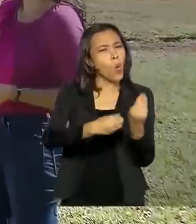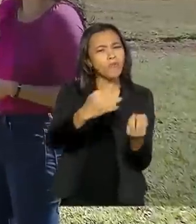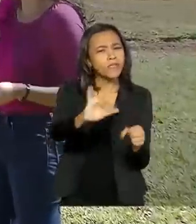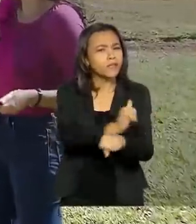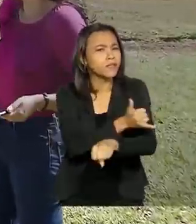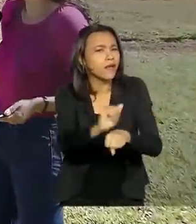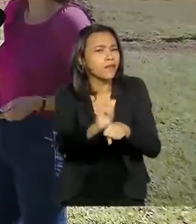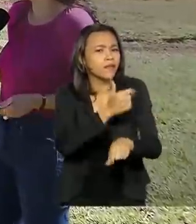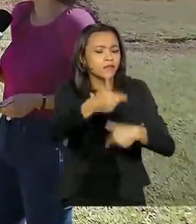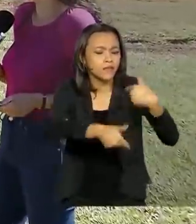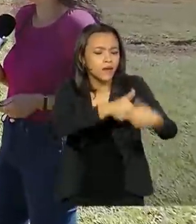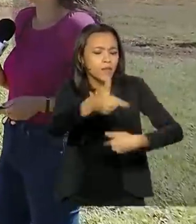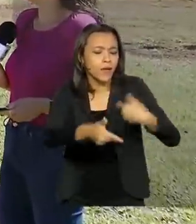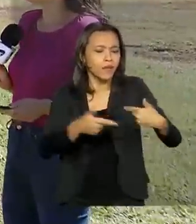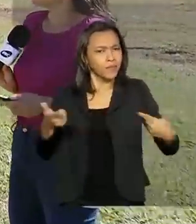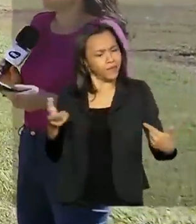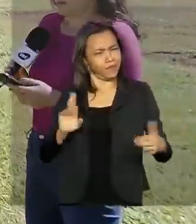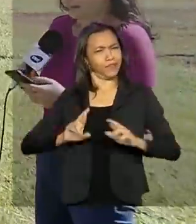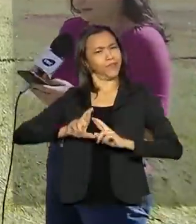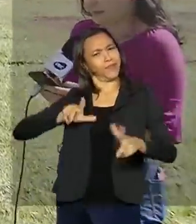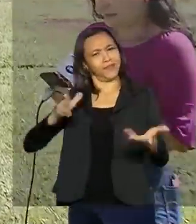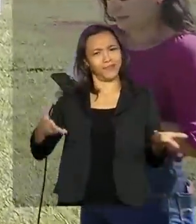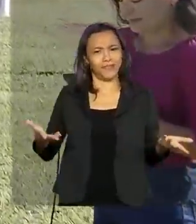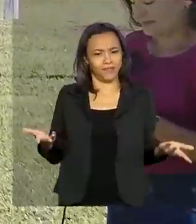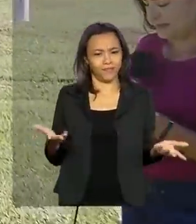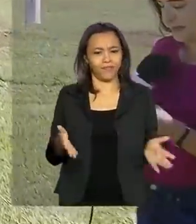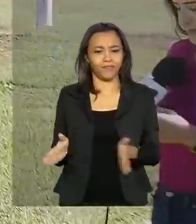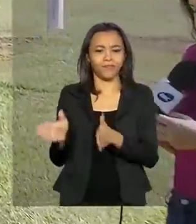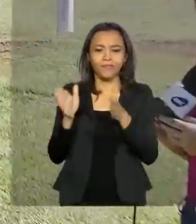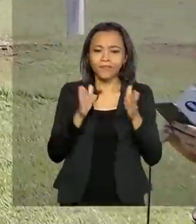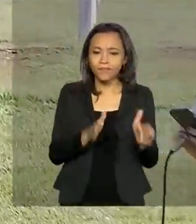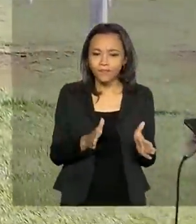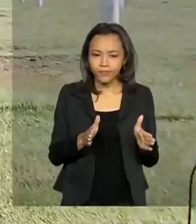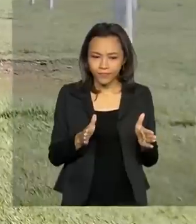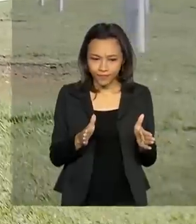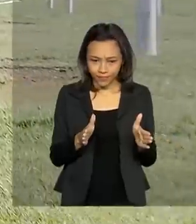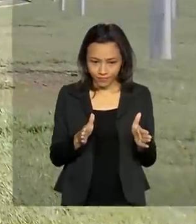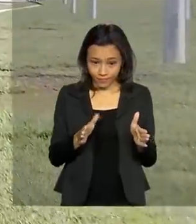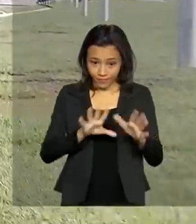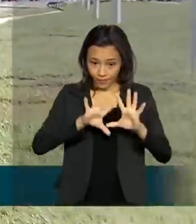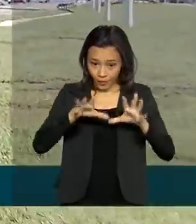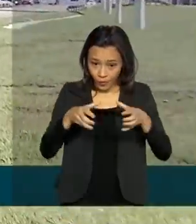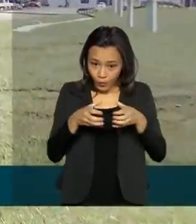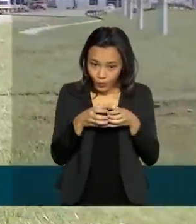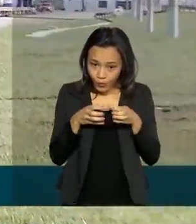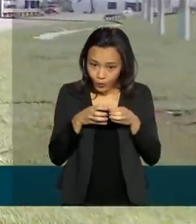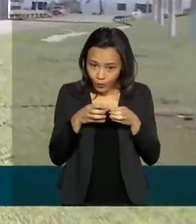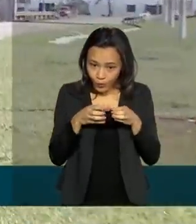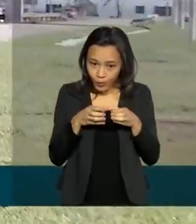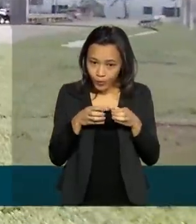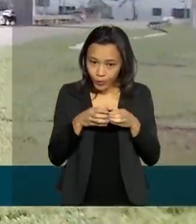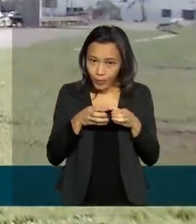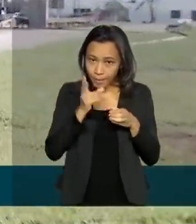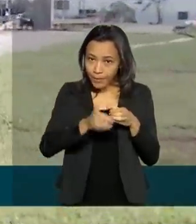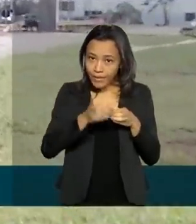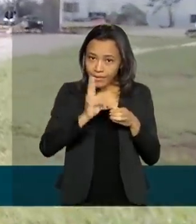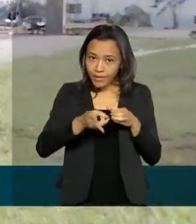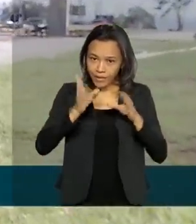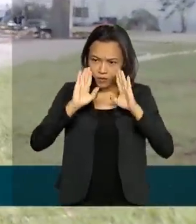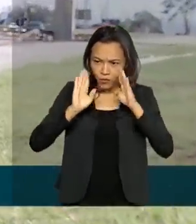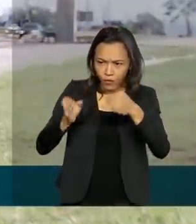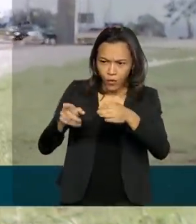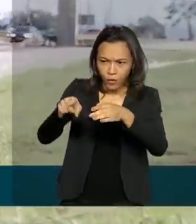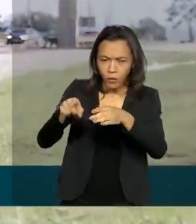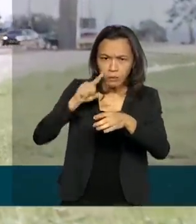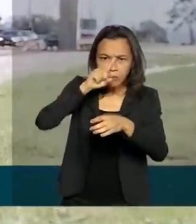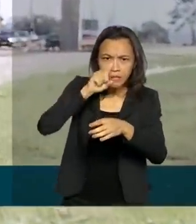semana santa que está num período atípico? Na verdade, a gente, as equipes mantêm o foco naqueles pontos críticos,